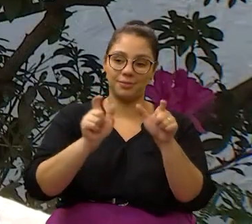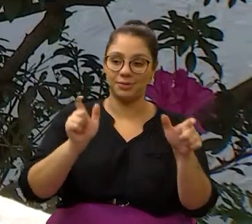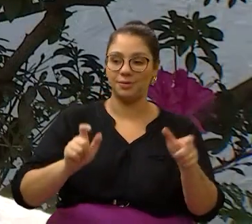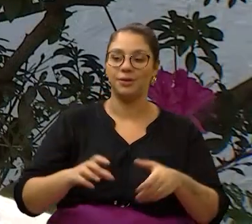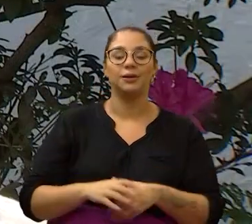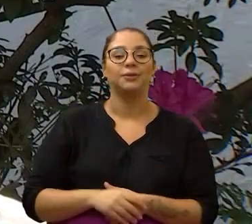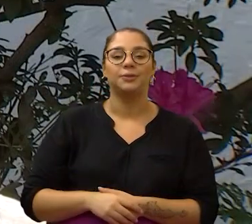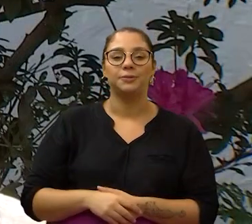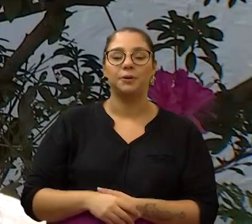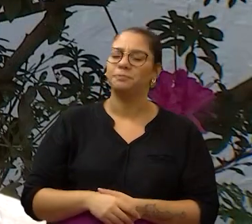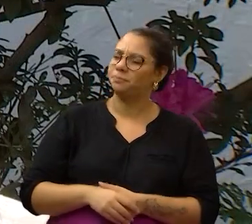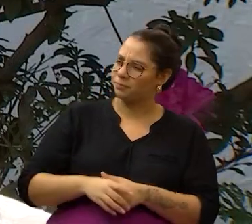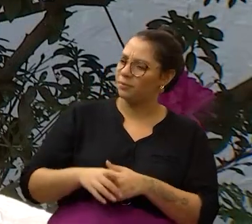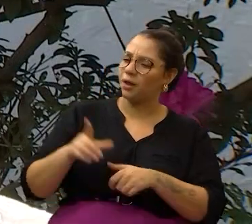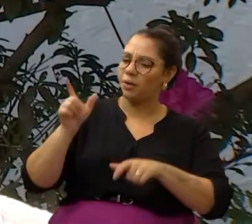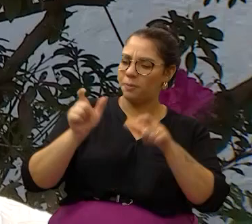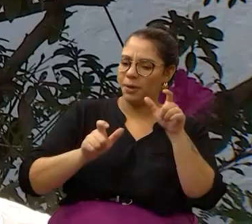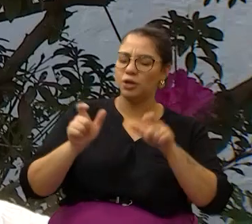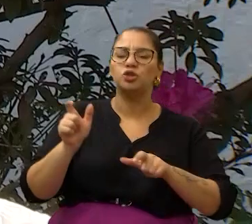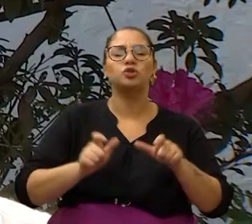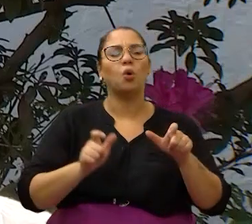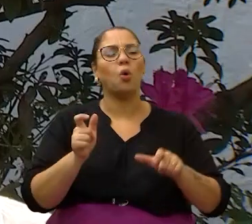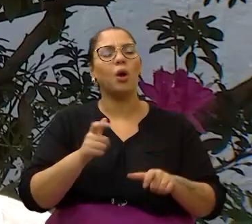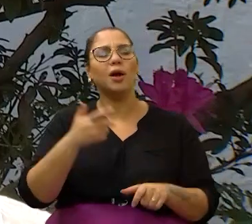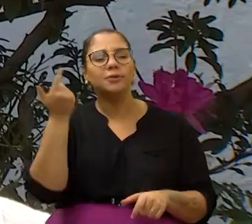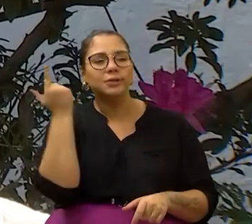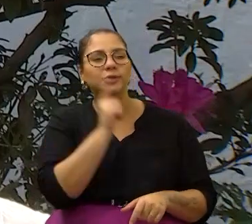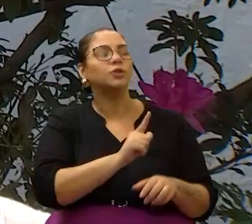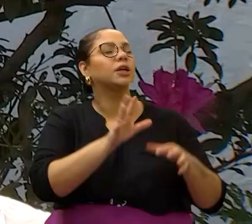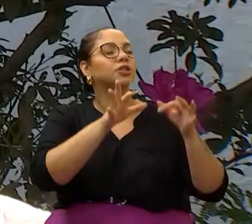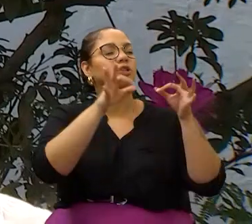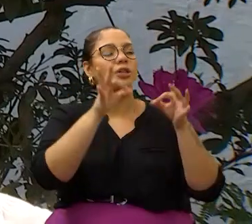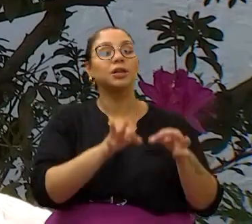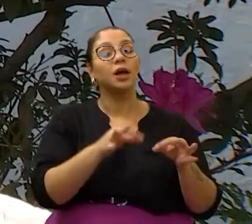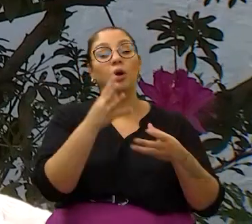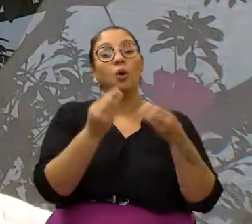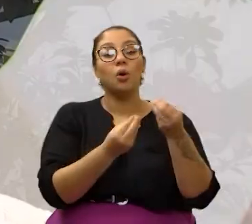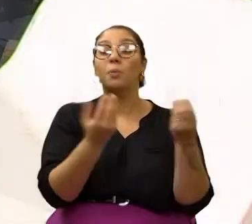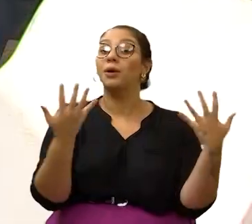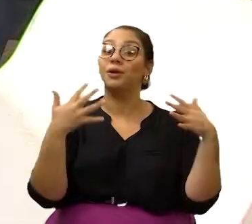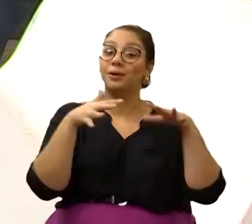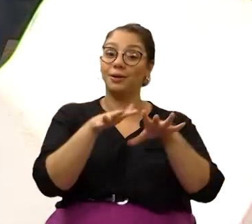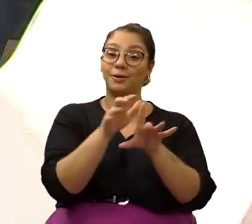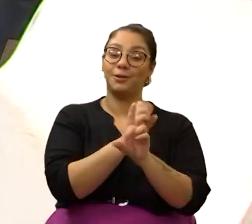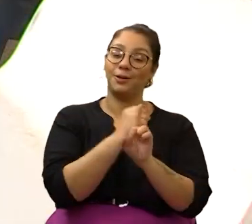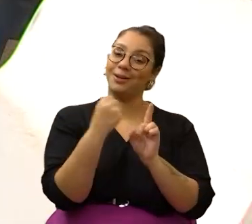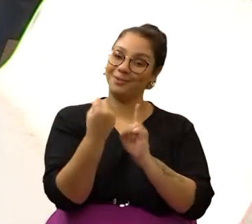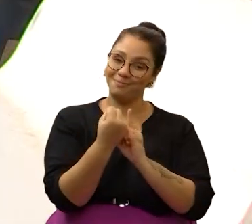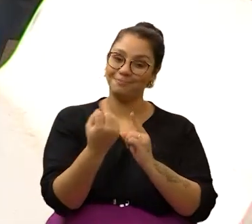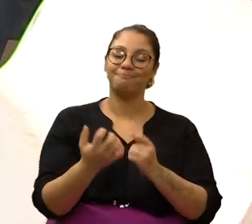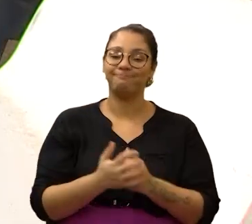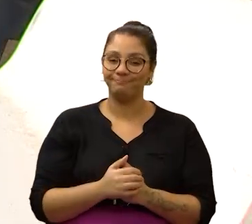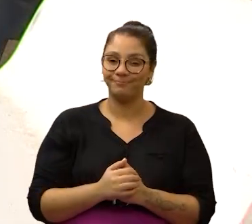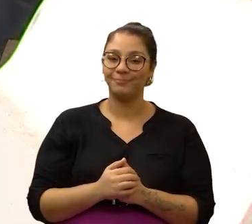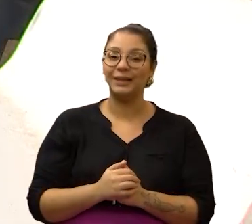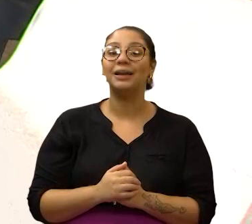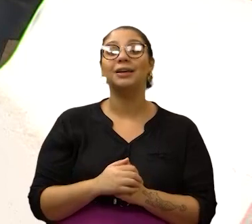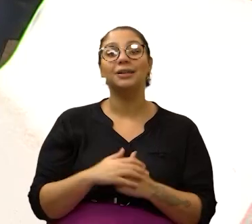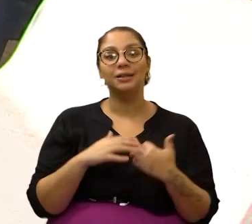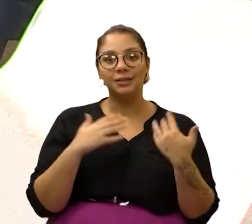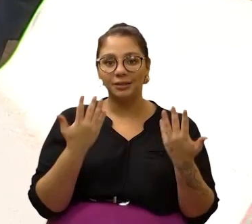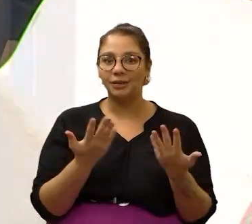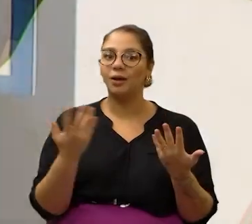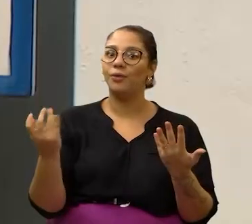usuário, ele conquista a sua dignidade através da inclusão social. Então, assim, essa